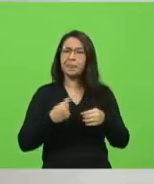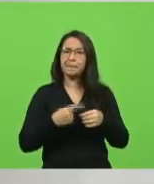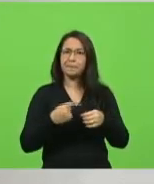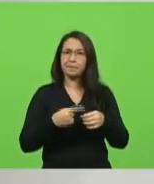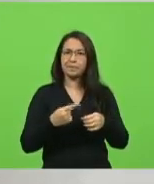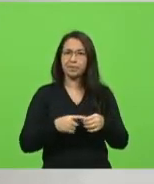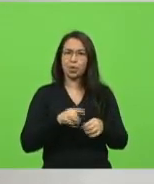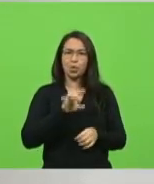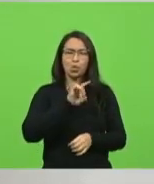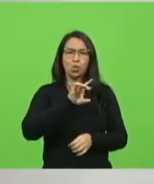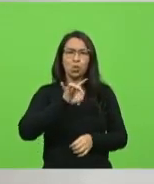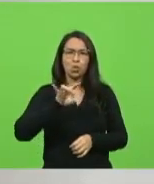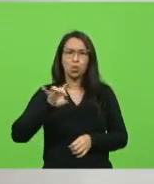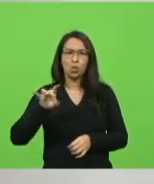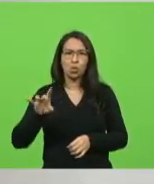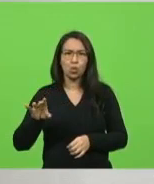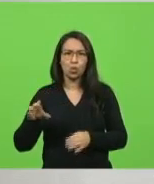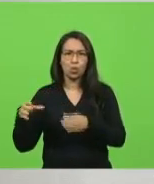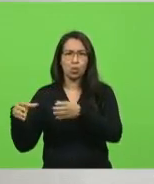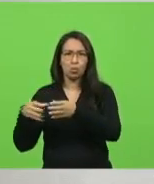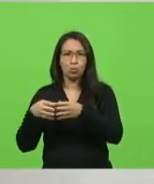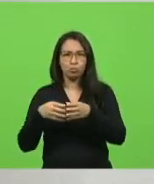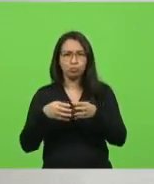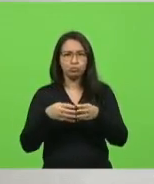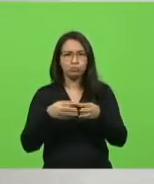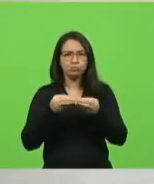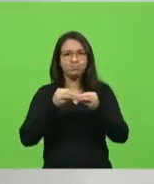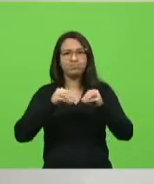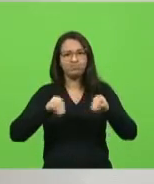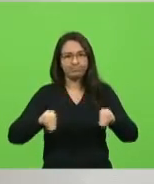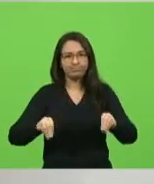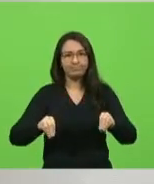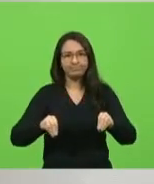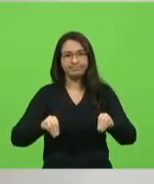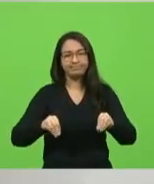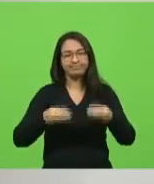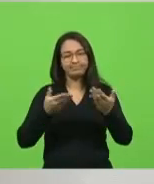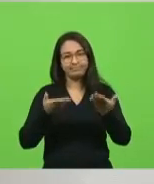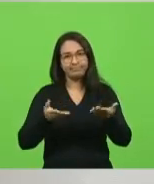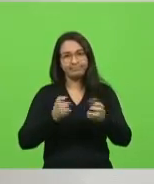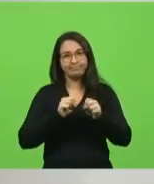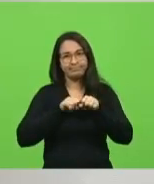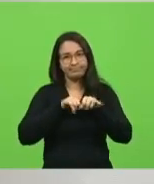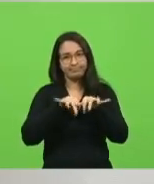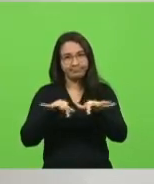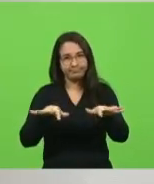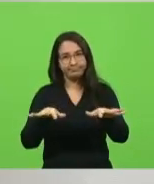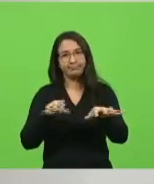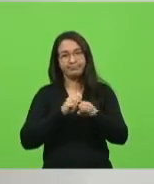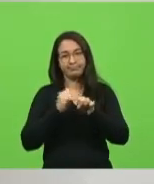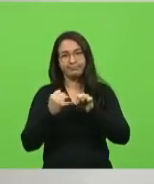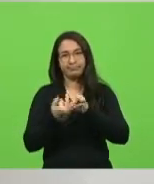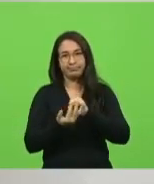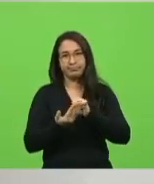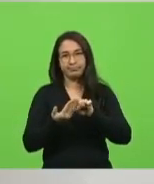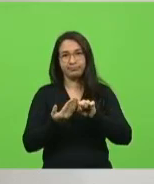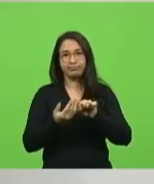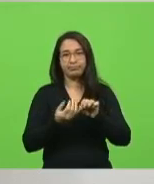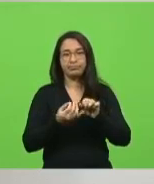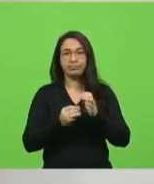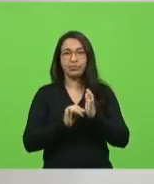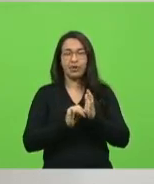segmentos saíram muito prejudicados em razão da pandemia e em razão do afastamento, do